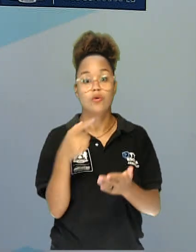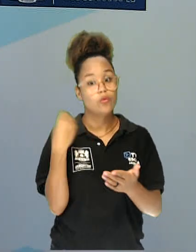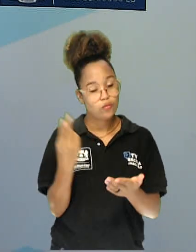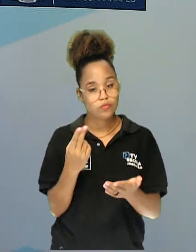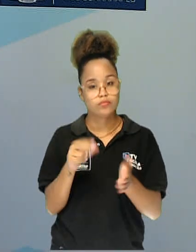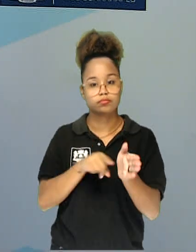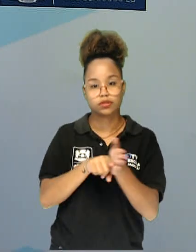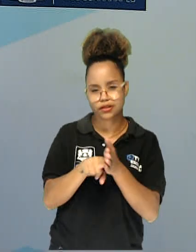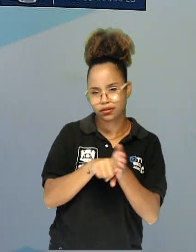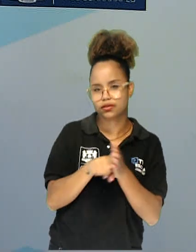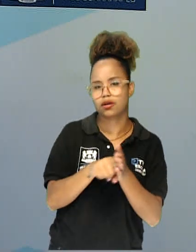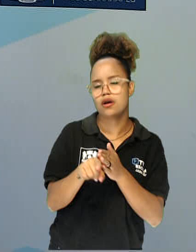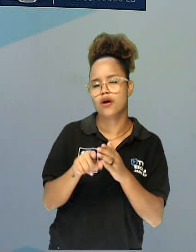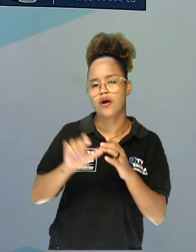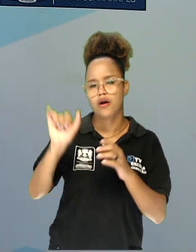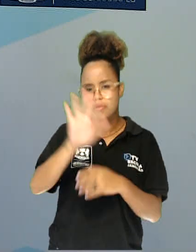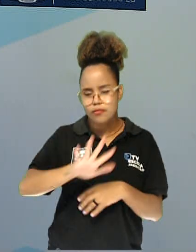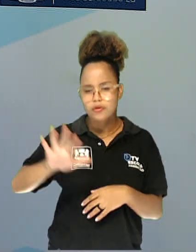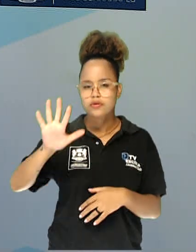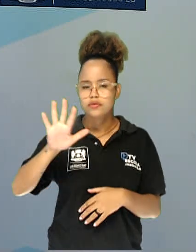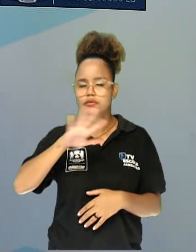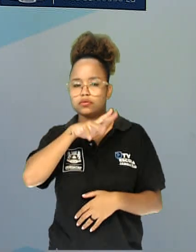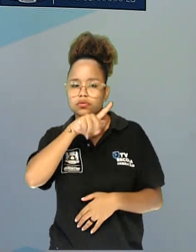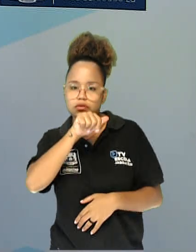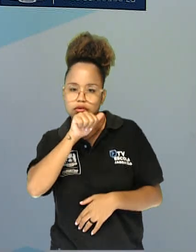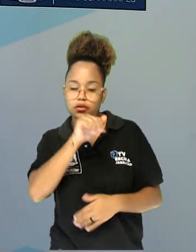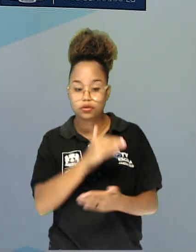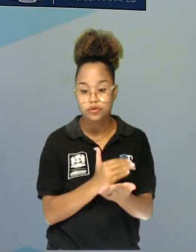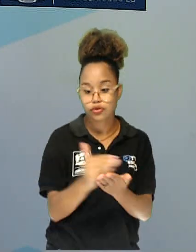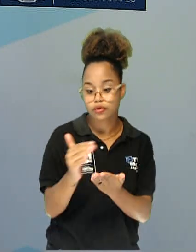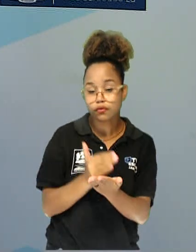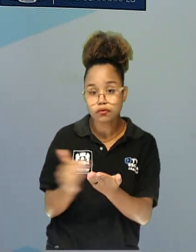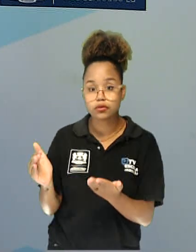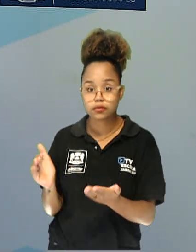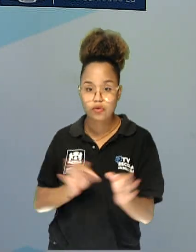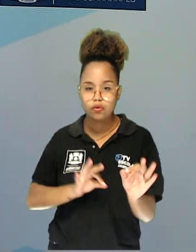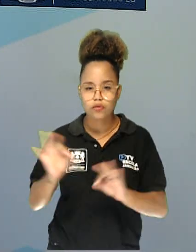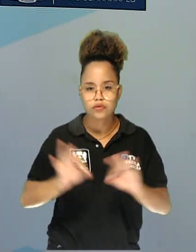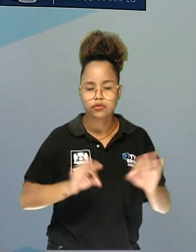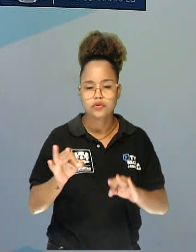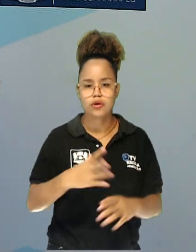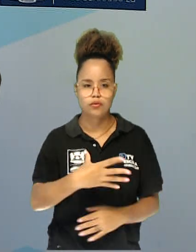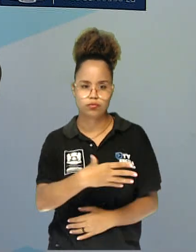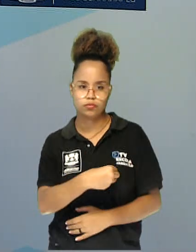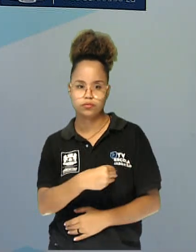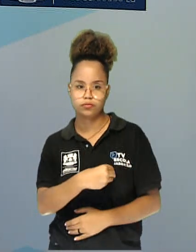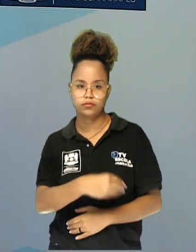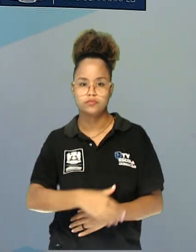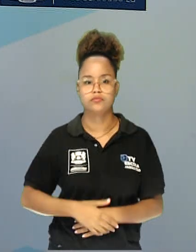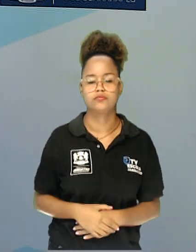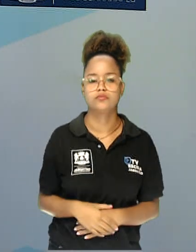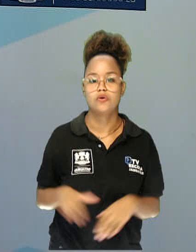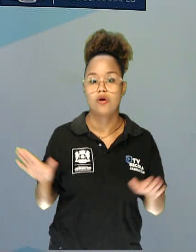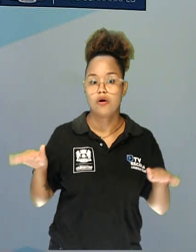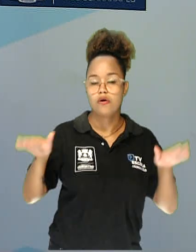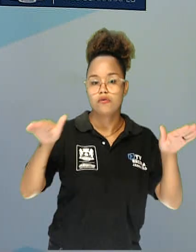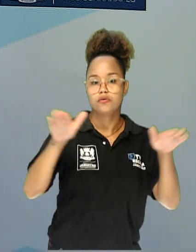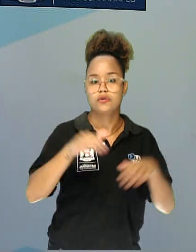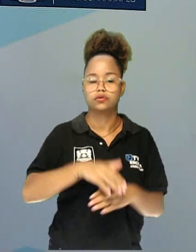figuras de animais e vai dividi-los em mamíferos, aves,